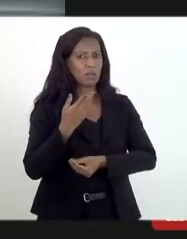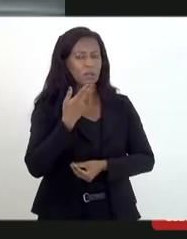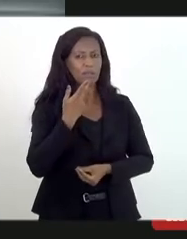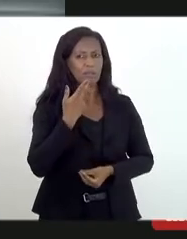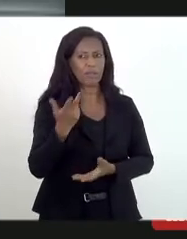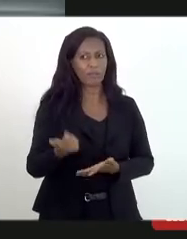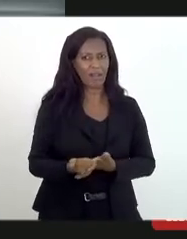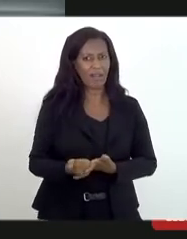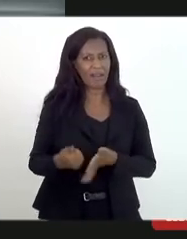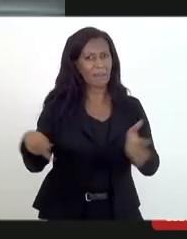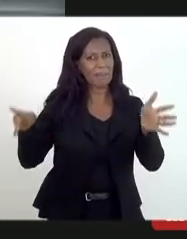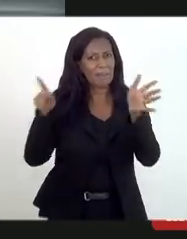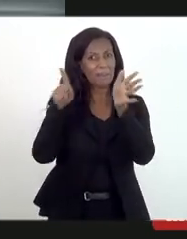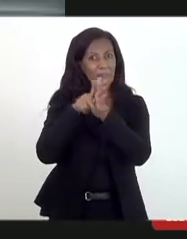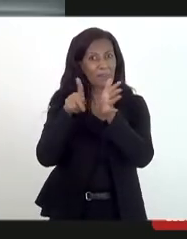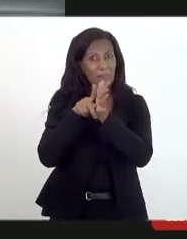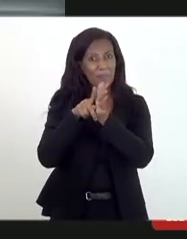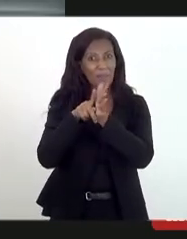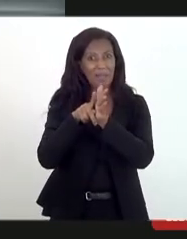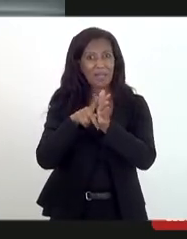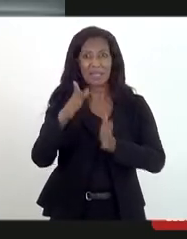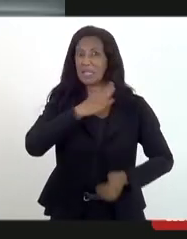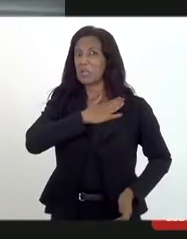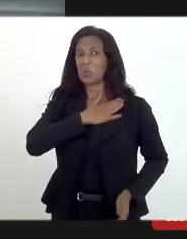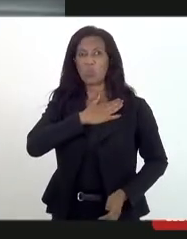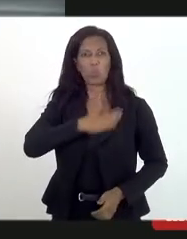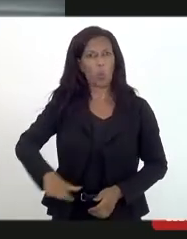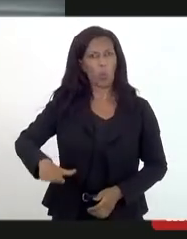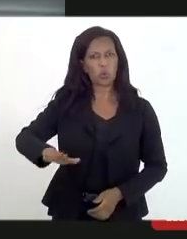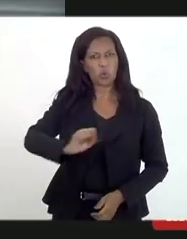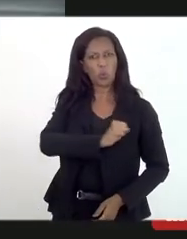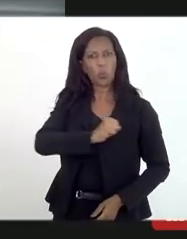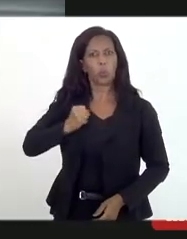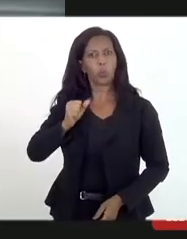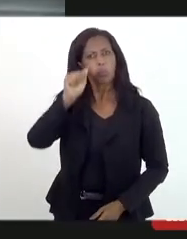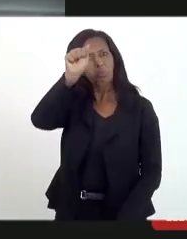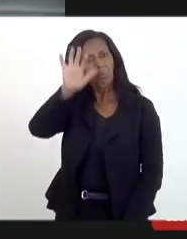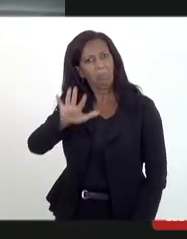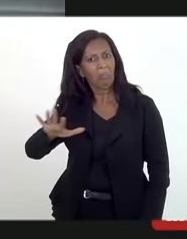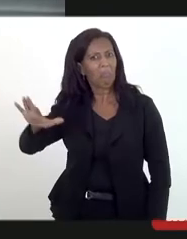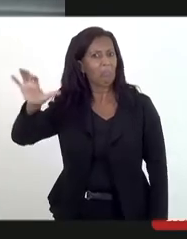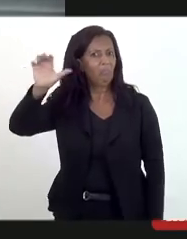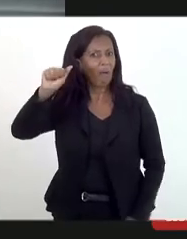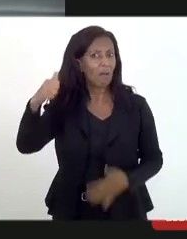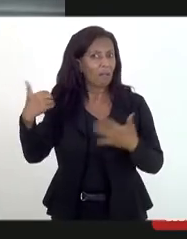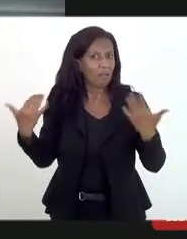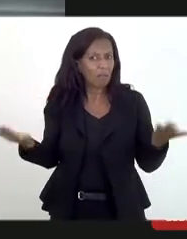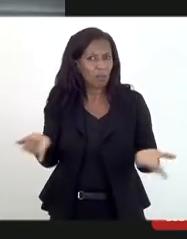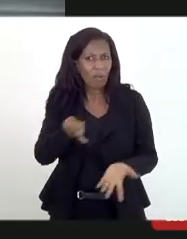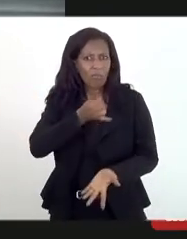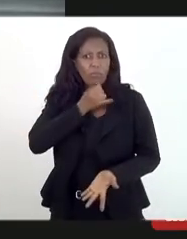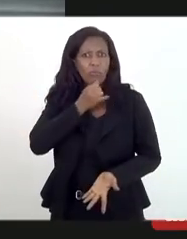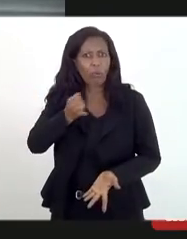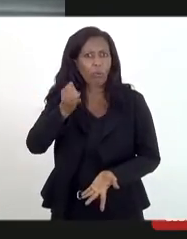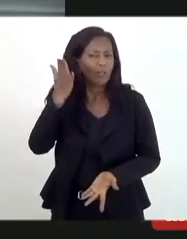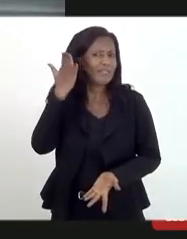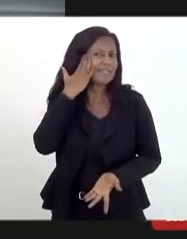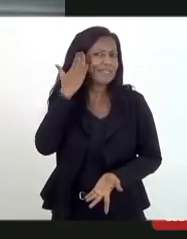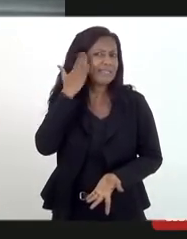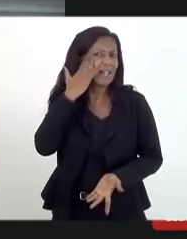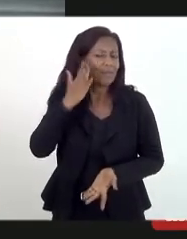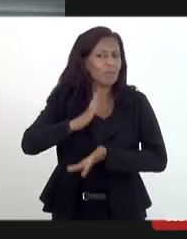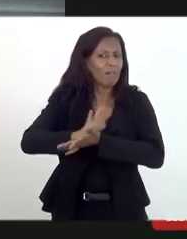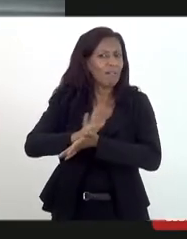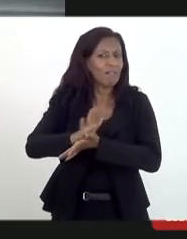religiões de matriz africana que odeia a África, inclusive. Então, não é à toa, a gente sabe que o racismo religioso